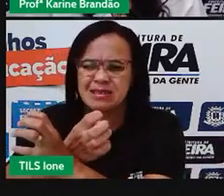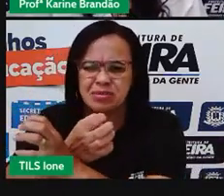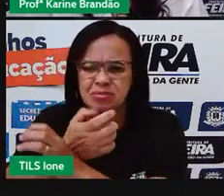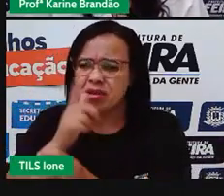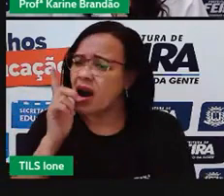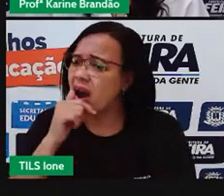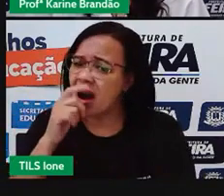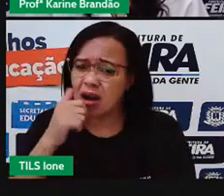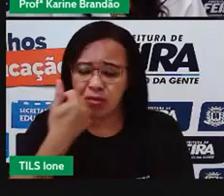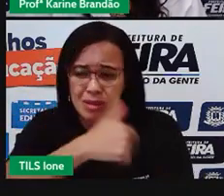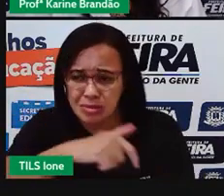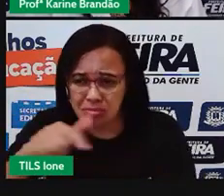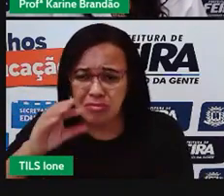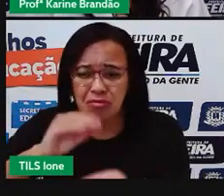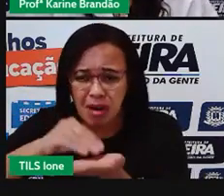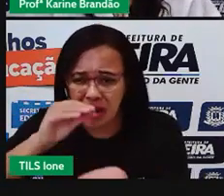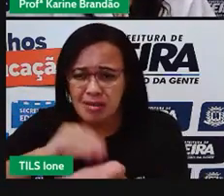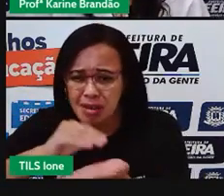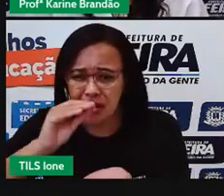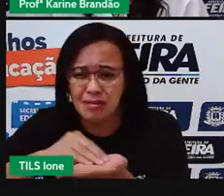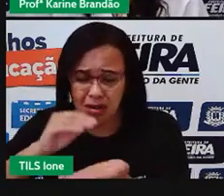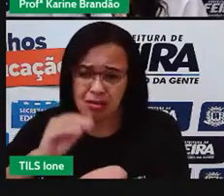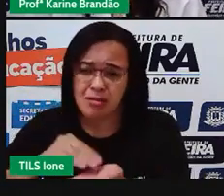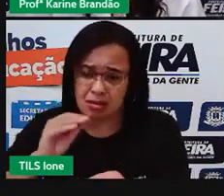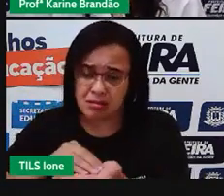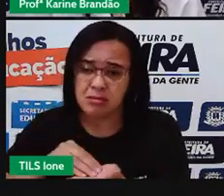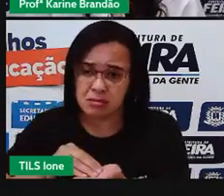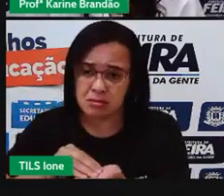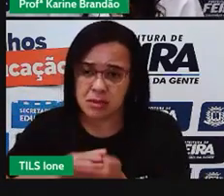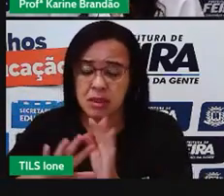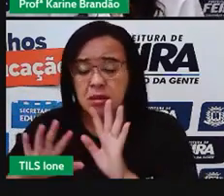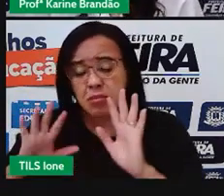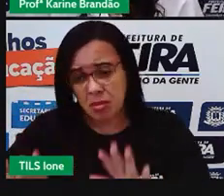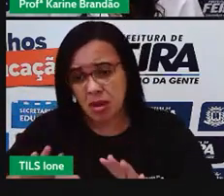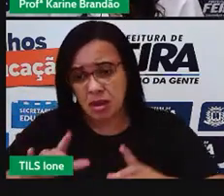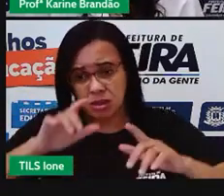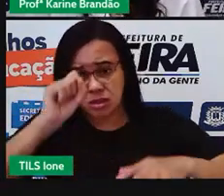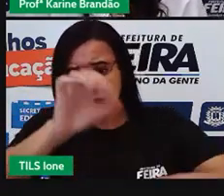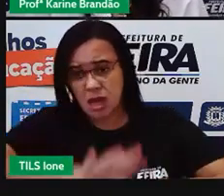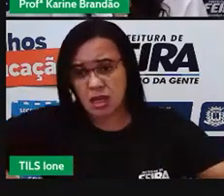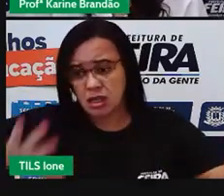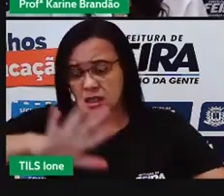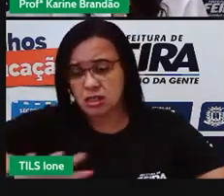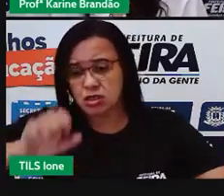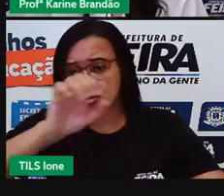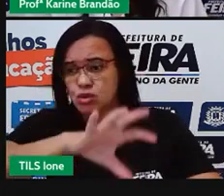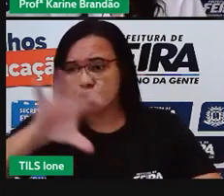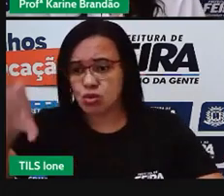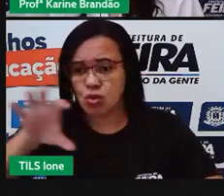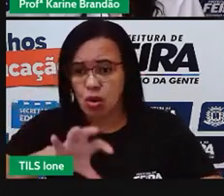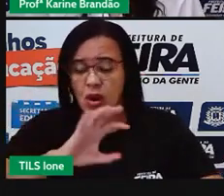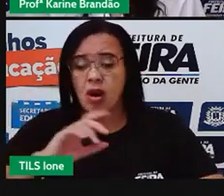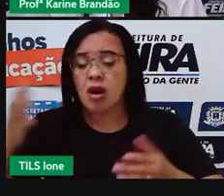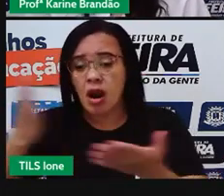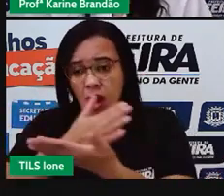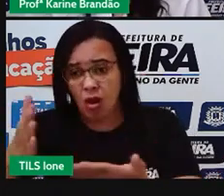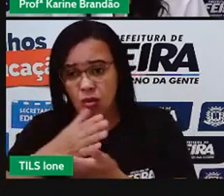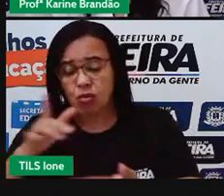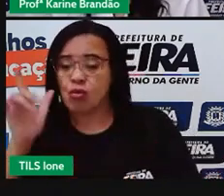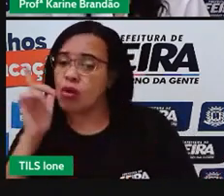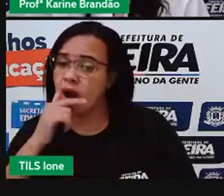localidades, outras regiões, em que existe água em abundância. Mas a gente tem que pensar,